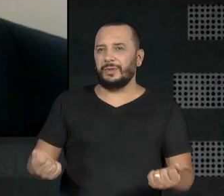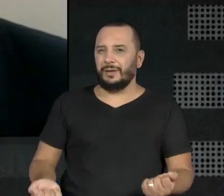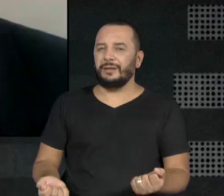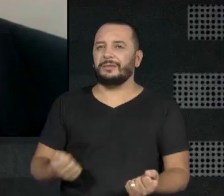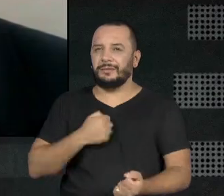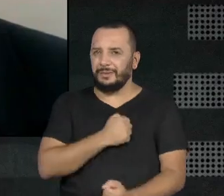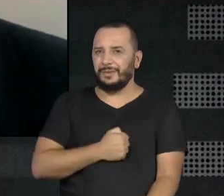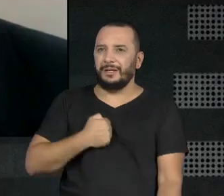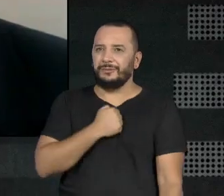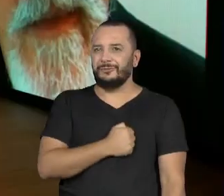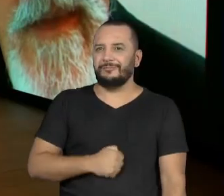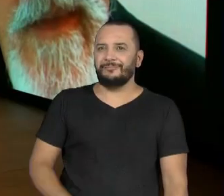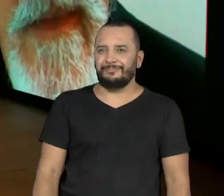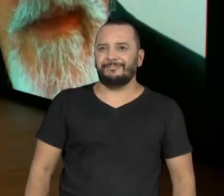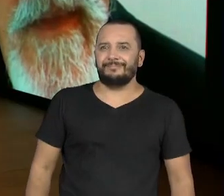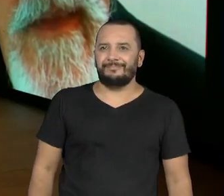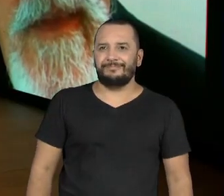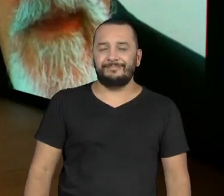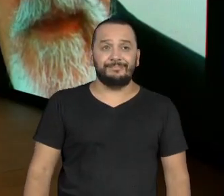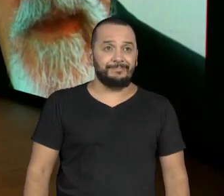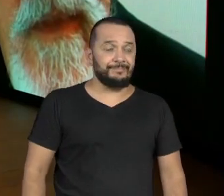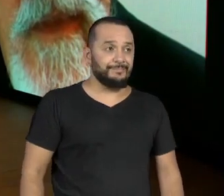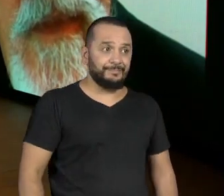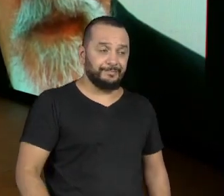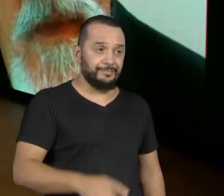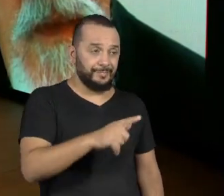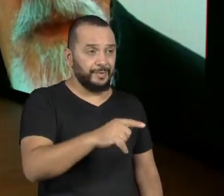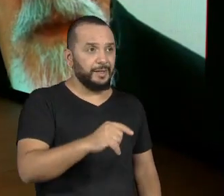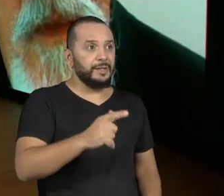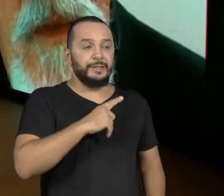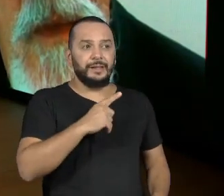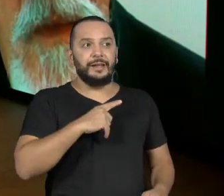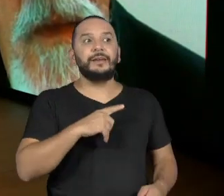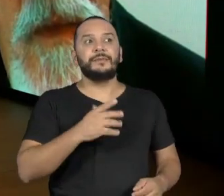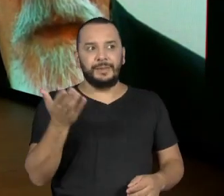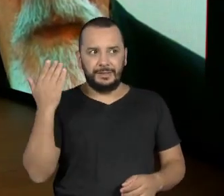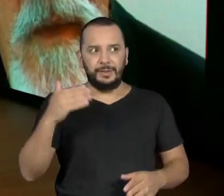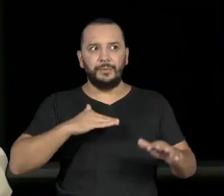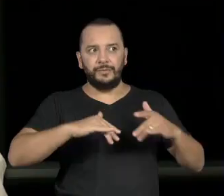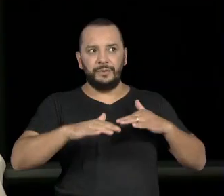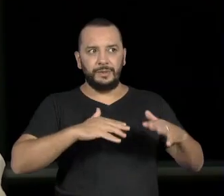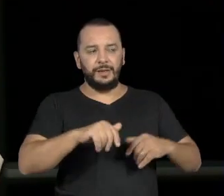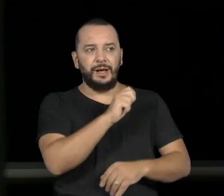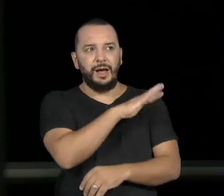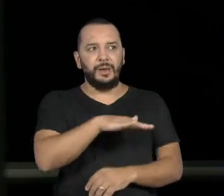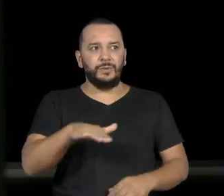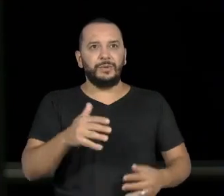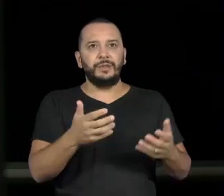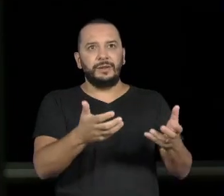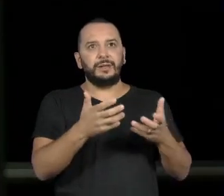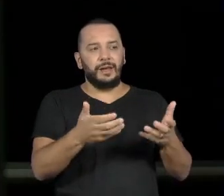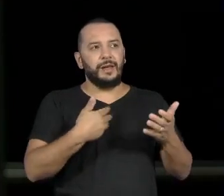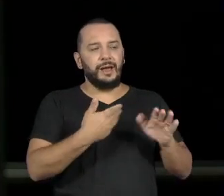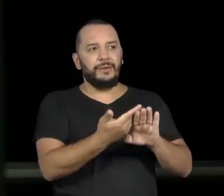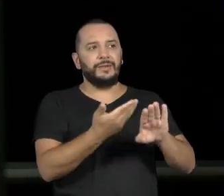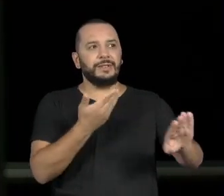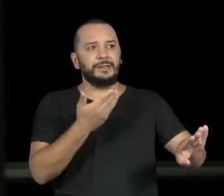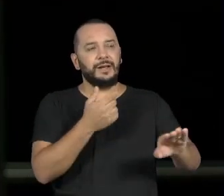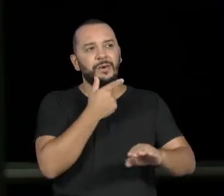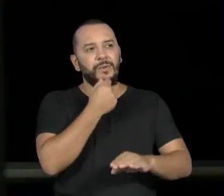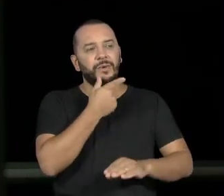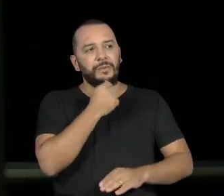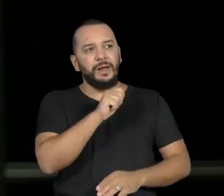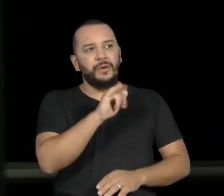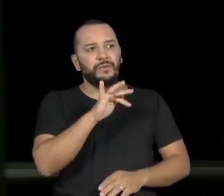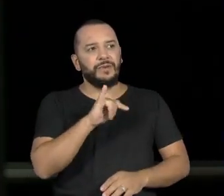Saudades. Mas houve um movimento de alunos nessa época querendo afastar o fundador da EAD, o Dr.